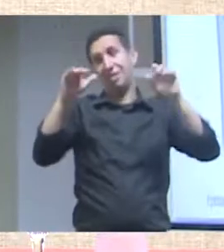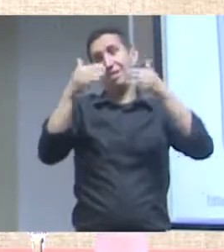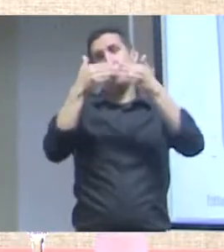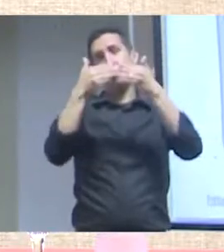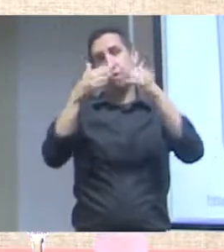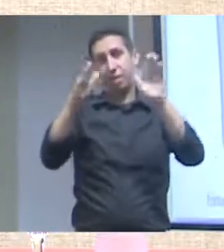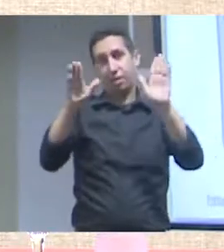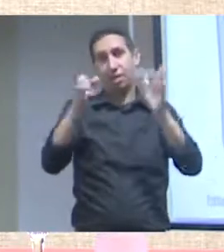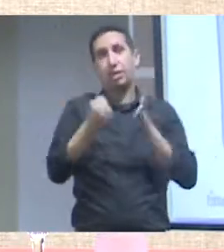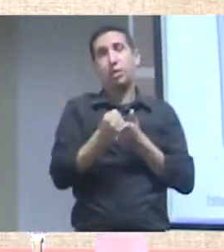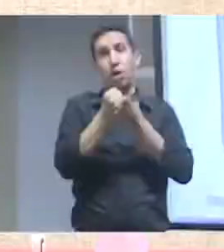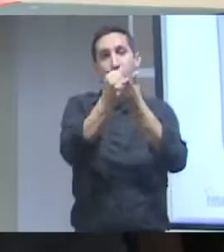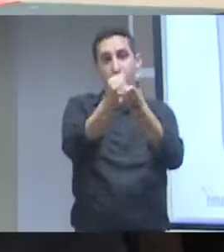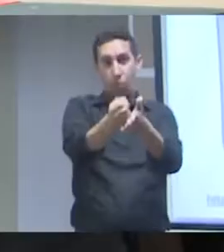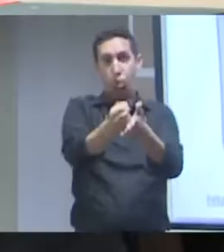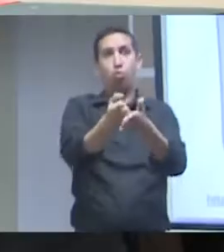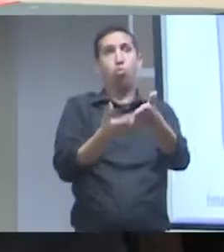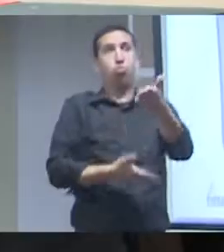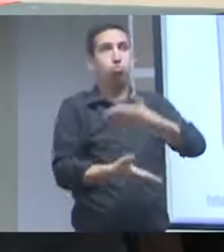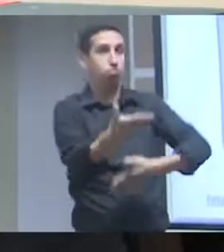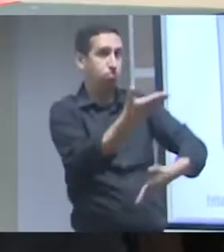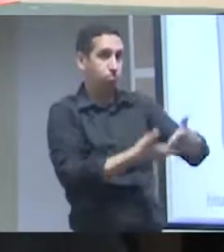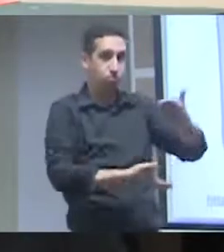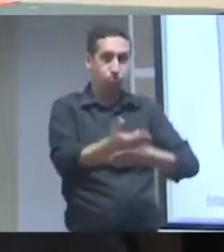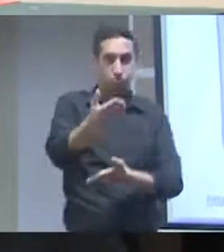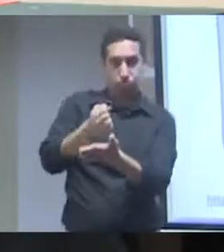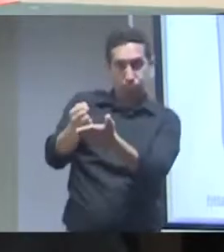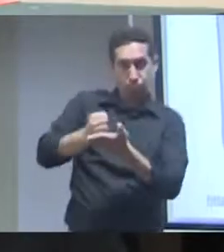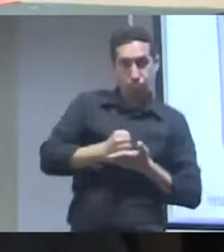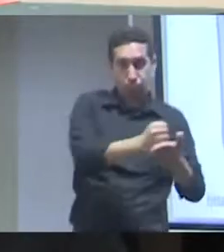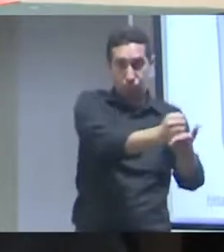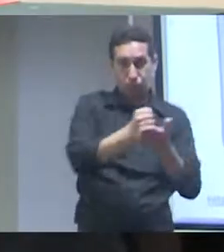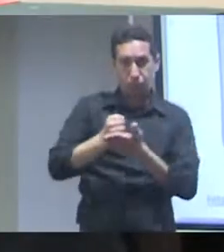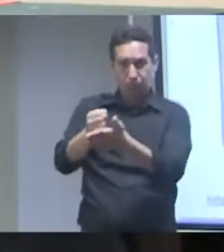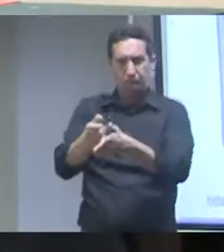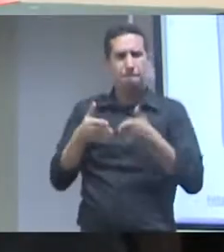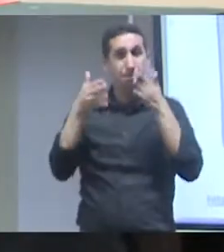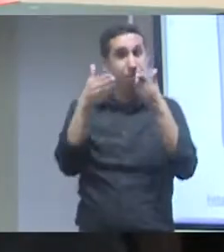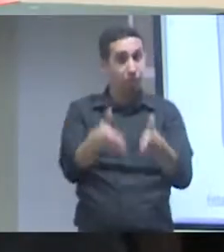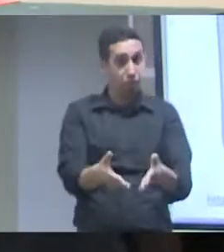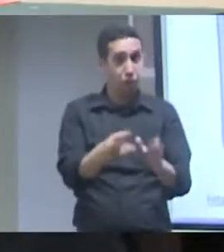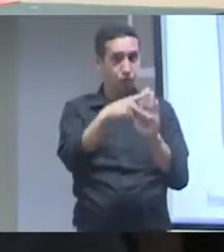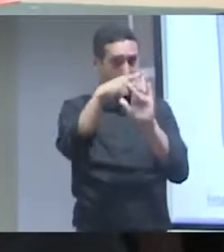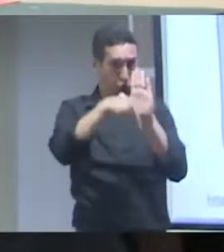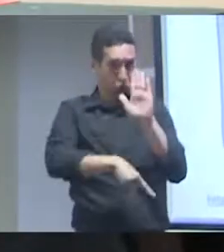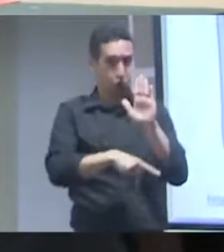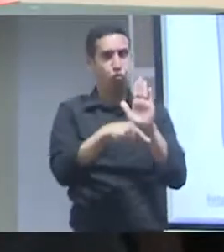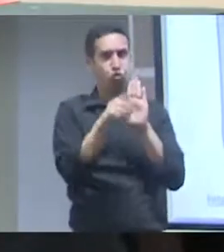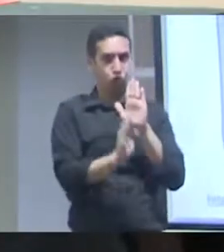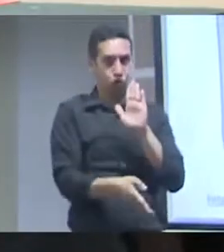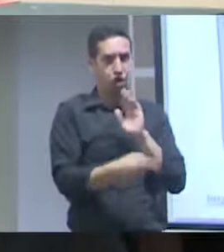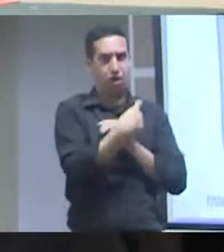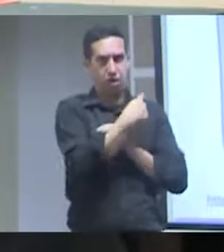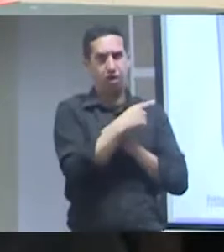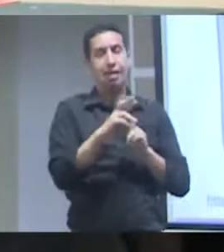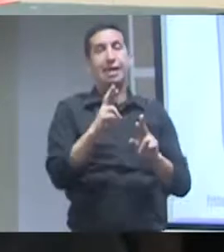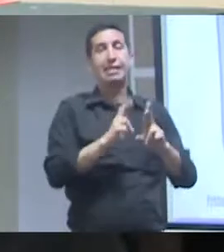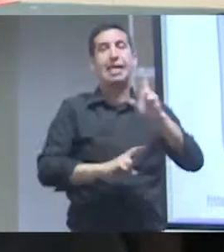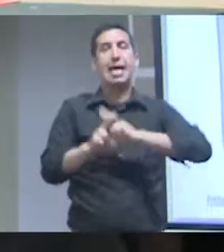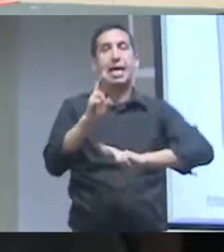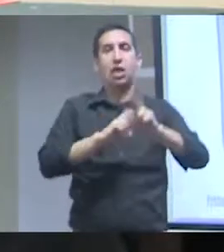participou, tivemos um dos projetos, parte dessa rede internacional, e, nesse